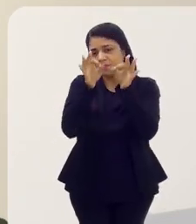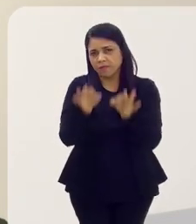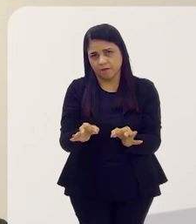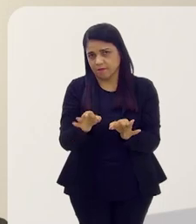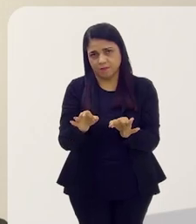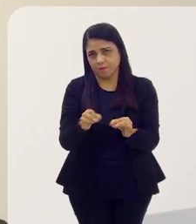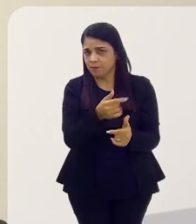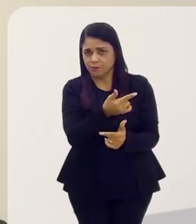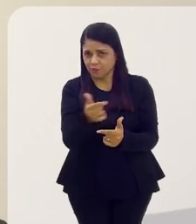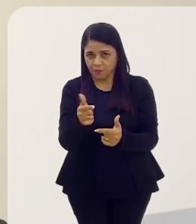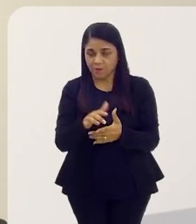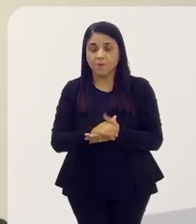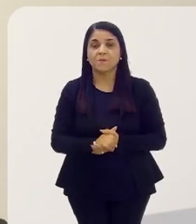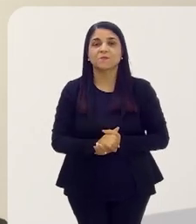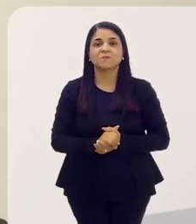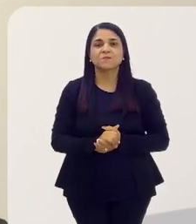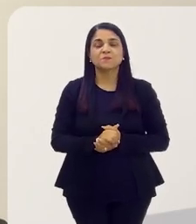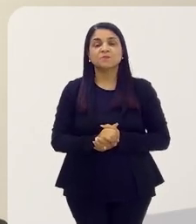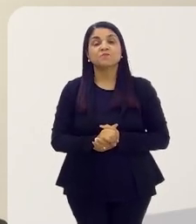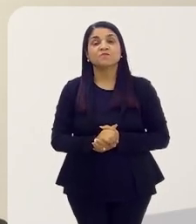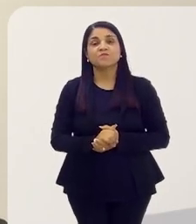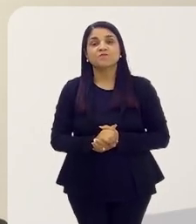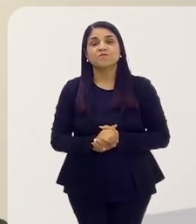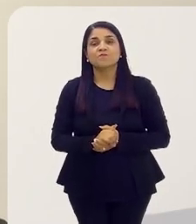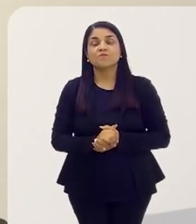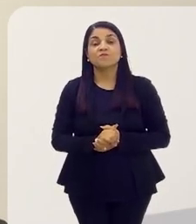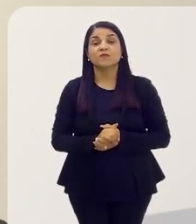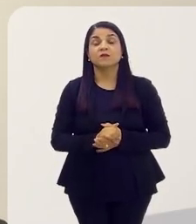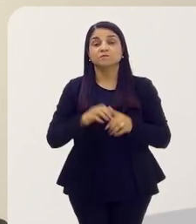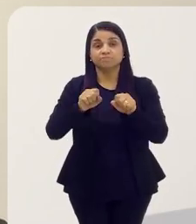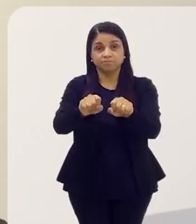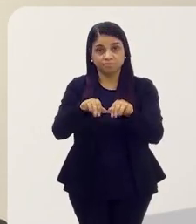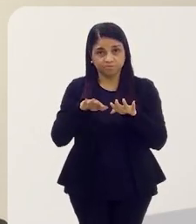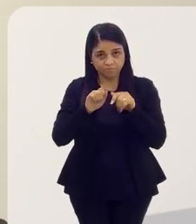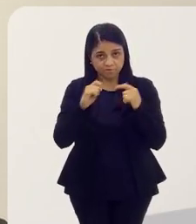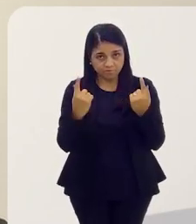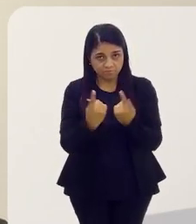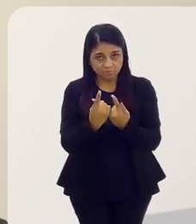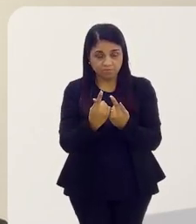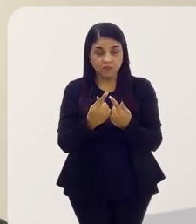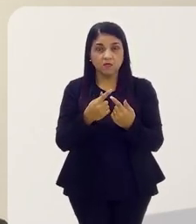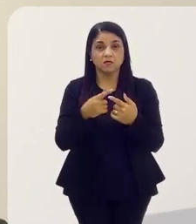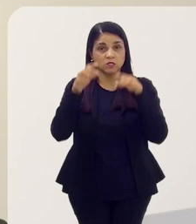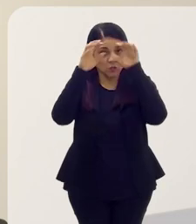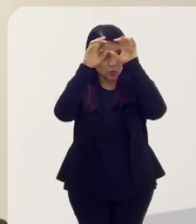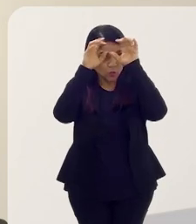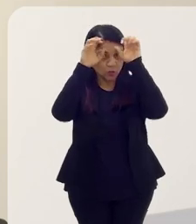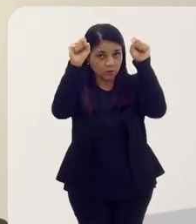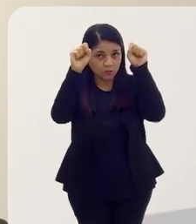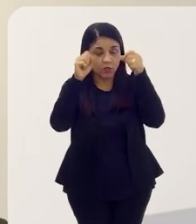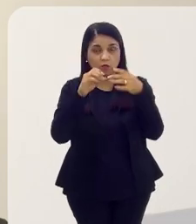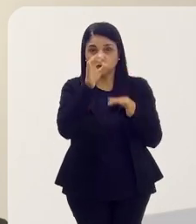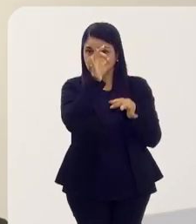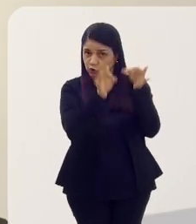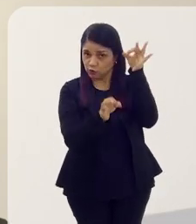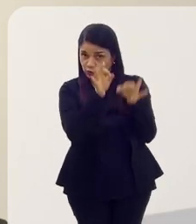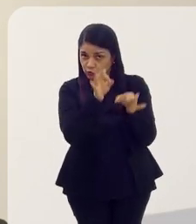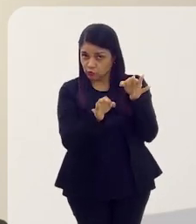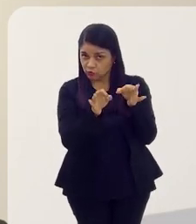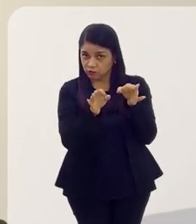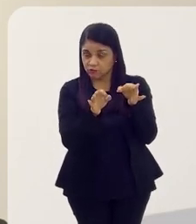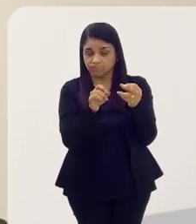definidos. E a Assembleia Legislativa e o Tribunal de Justiça